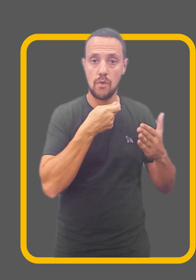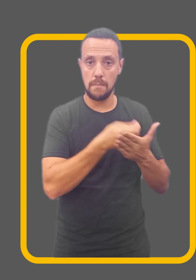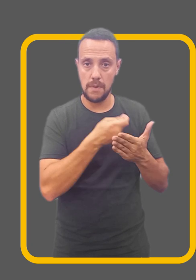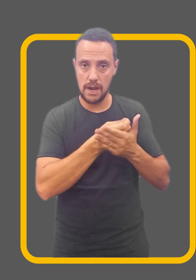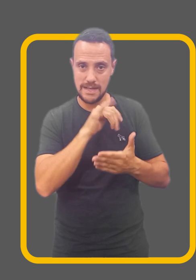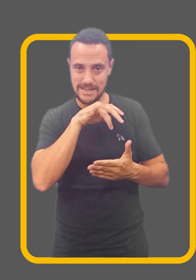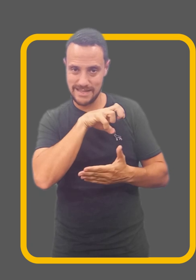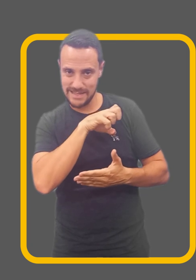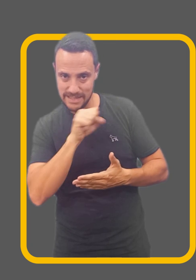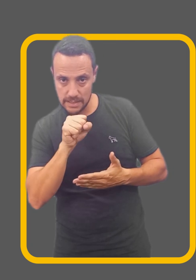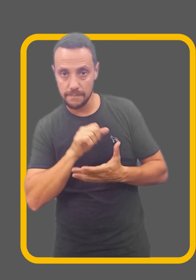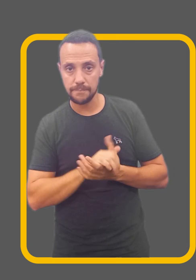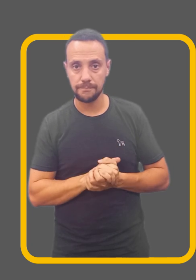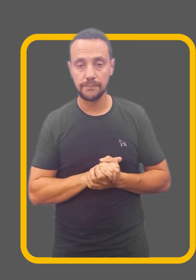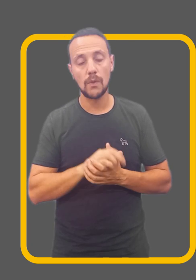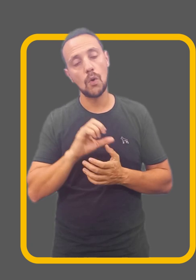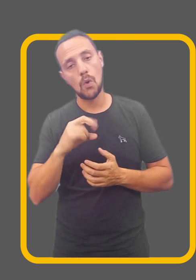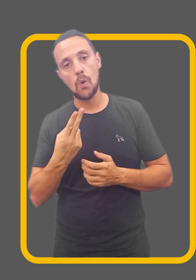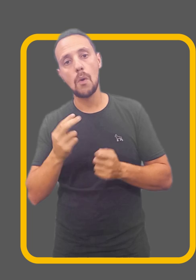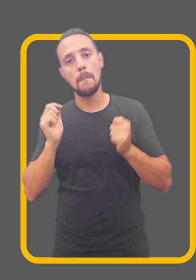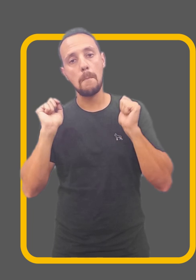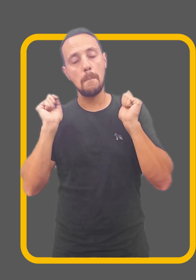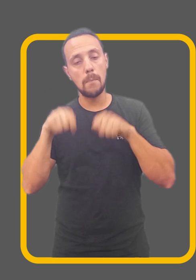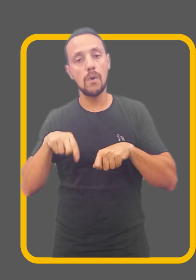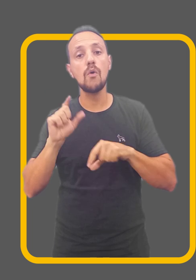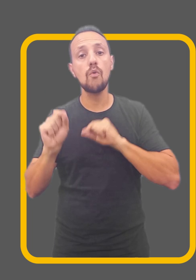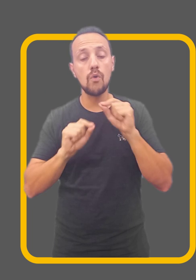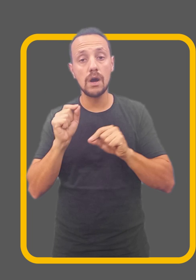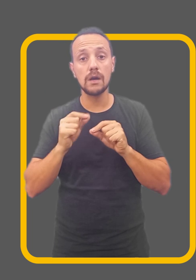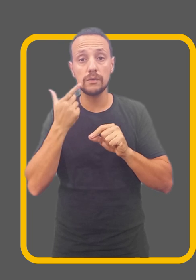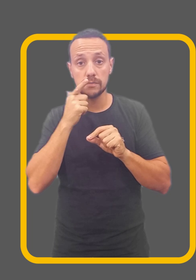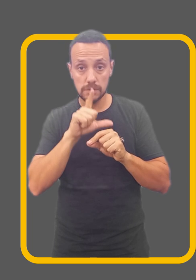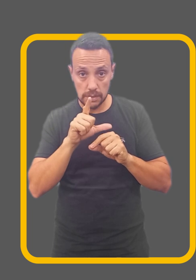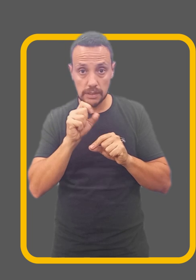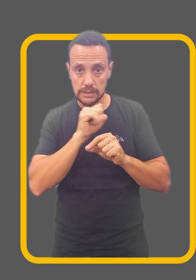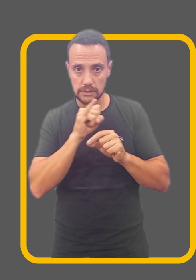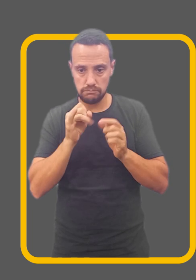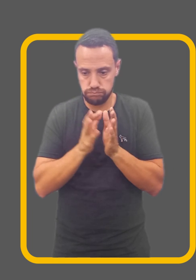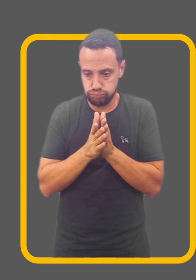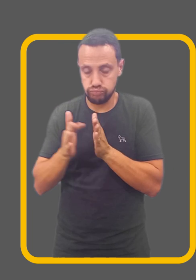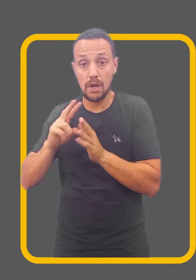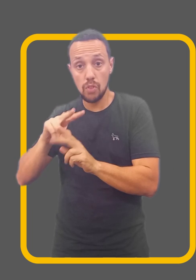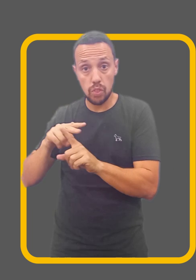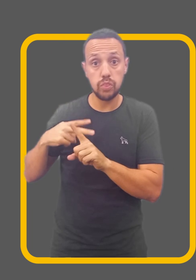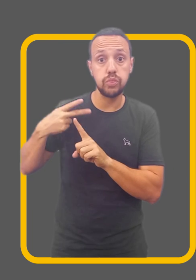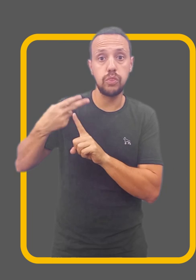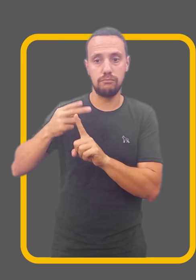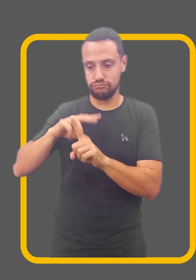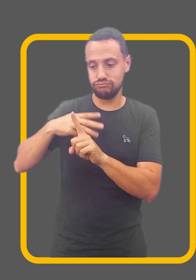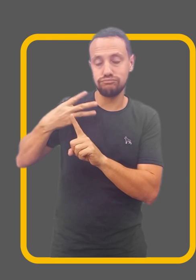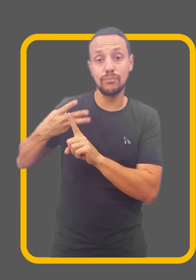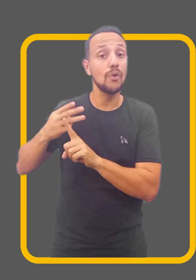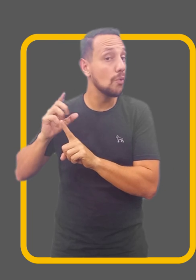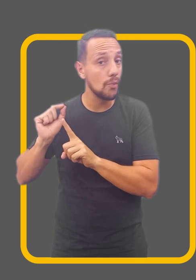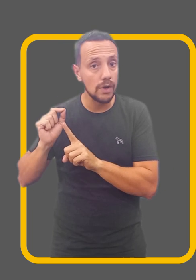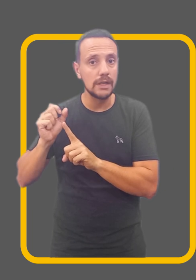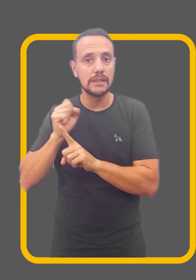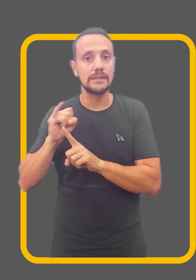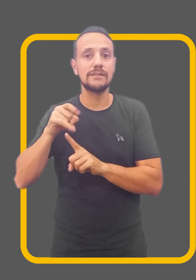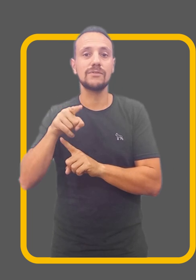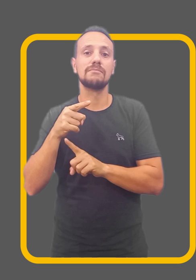Ou ainda tem a possibilidade de analisar mais 12 meses de período de graça se comprovar